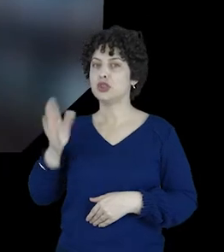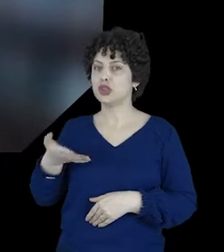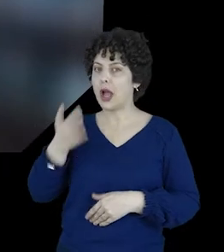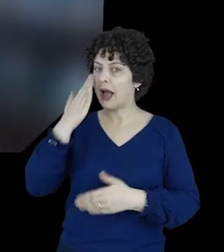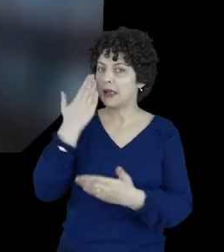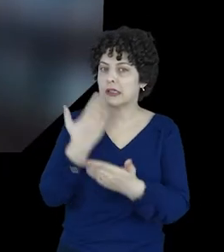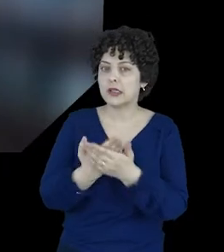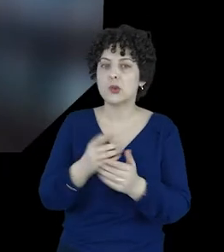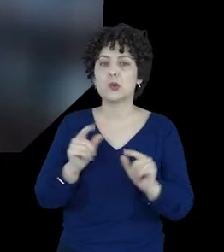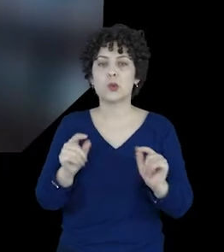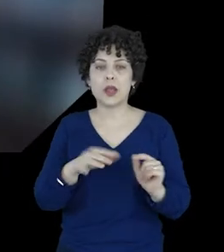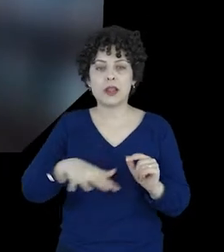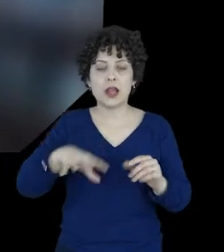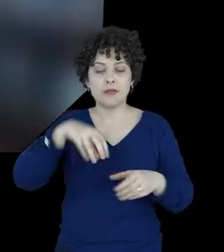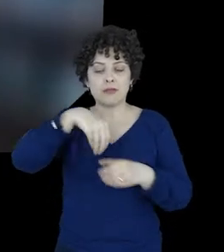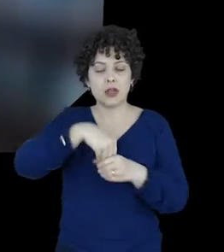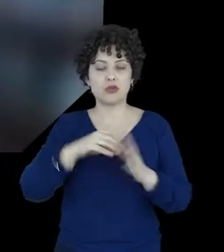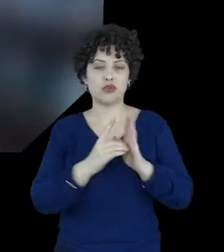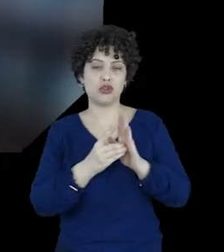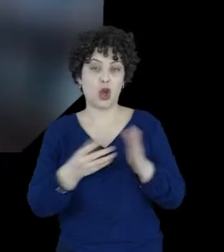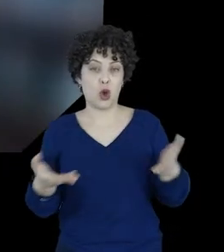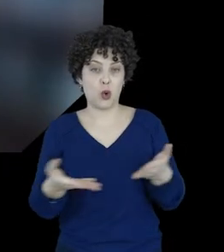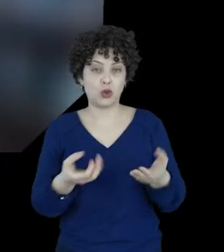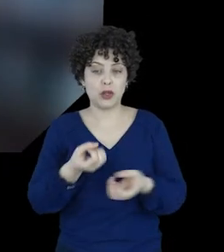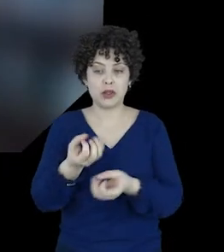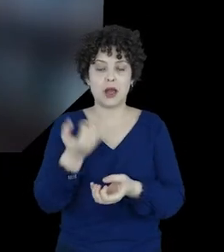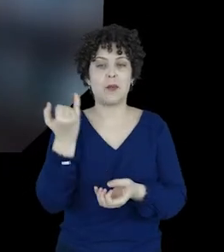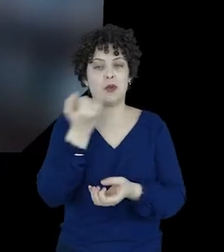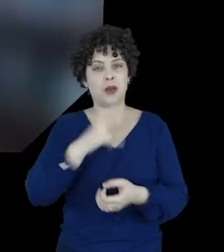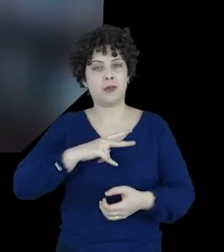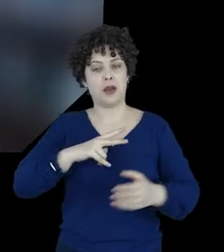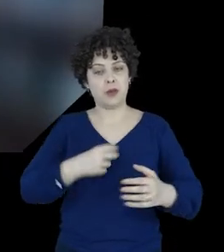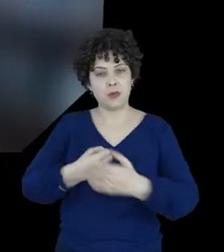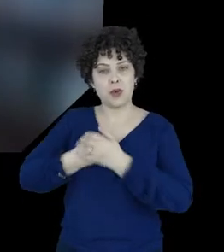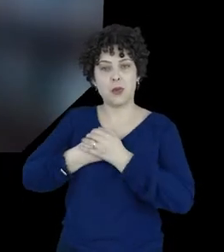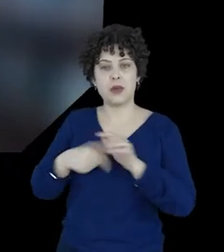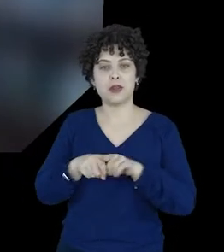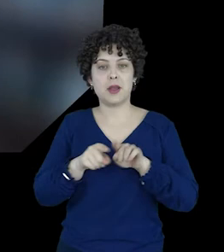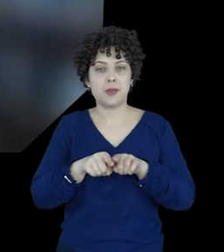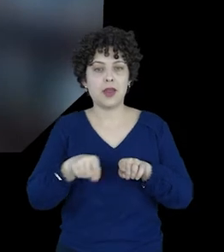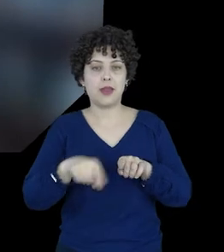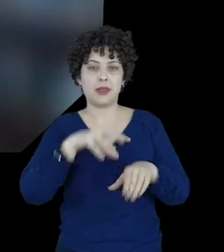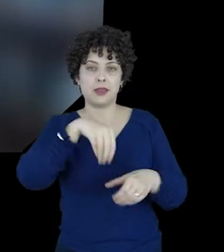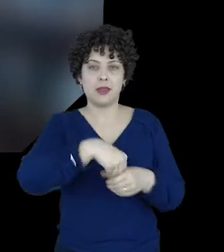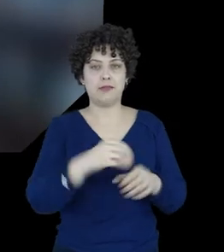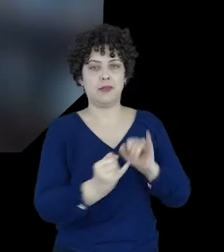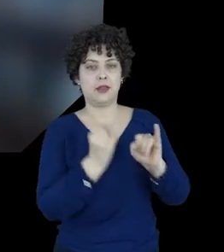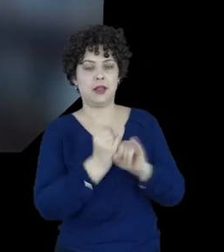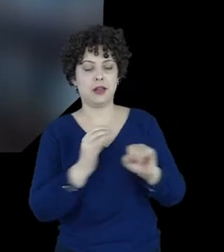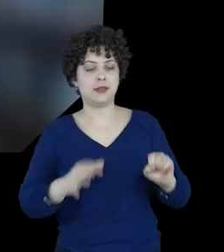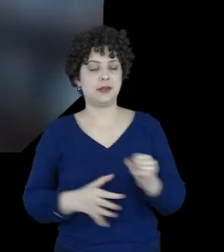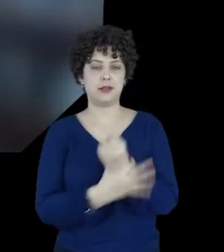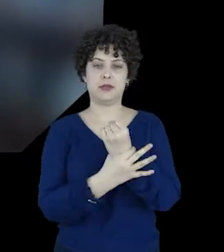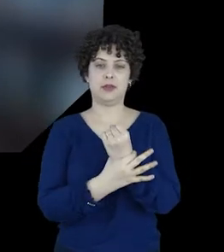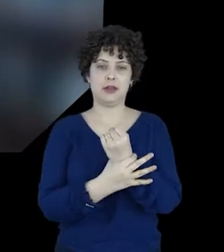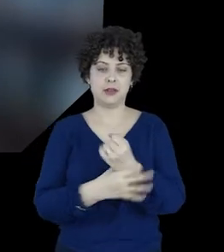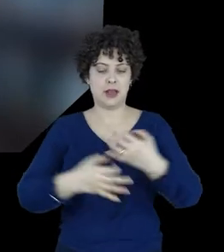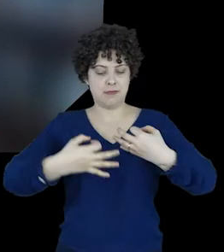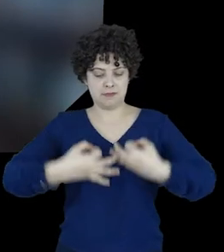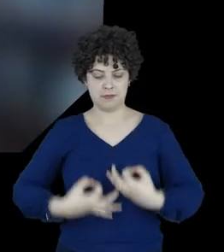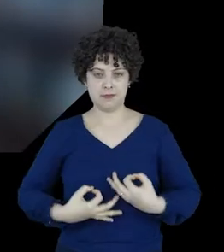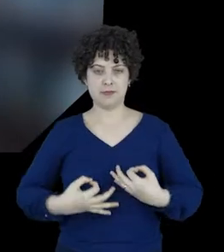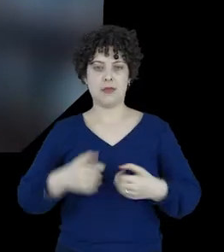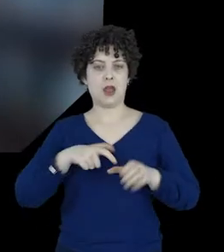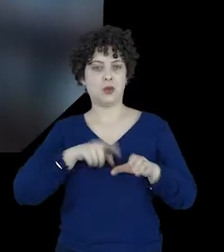Eles acreditam que no mundo digital de hoje, dados importam para a privacidade, e a privacidade online importa para a segurança, a dignidade,